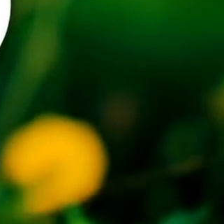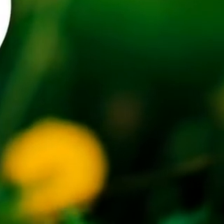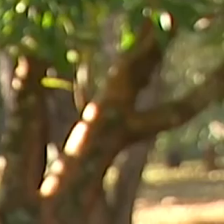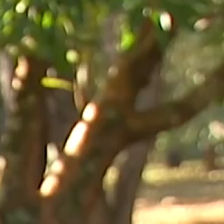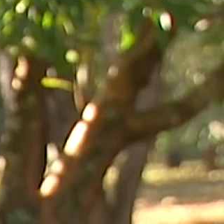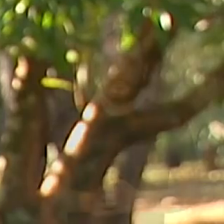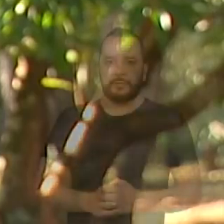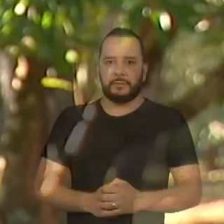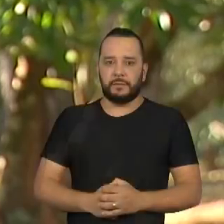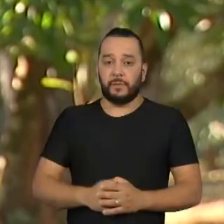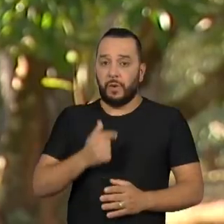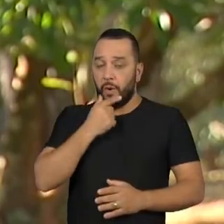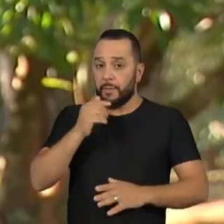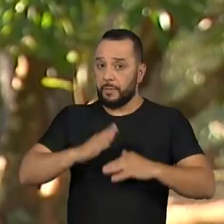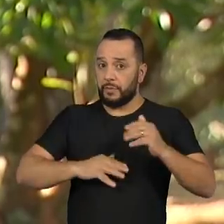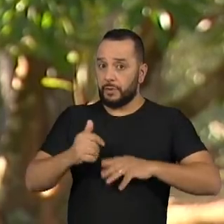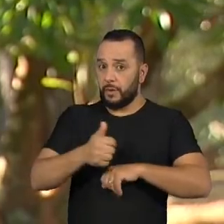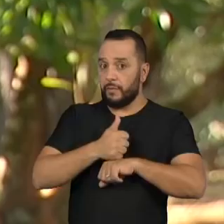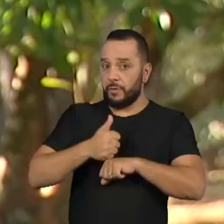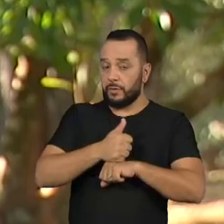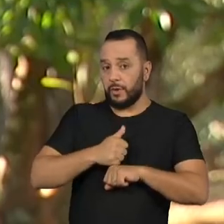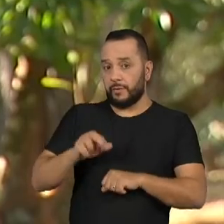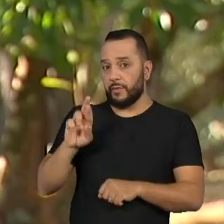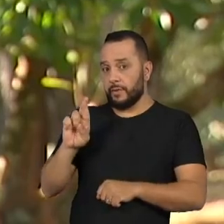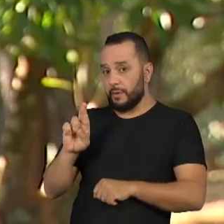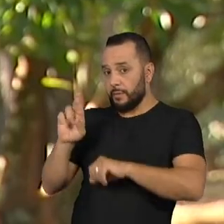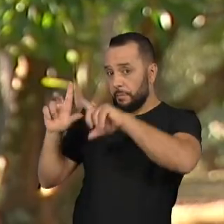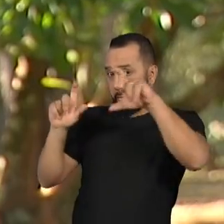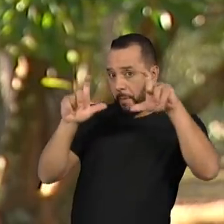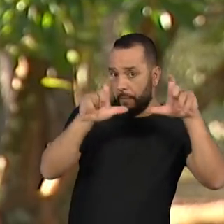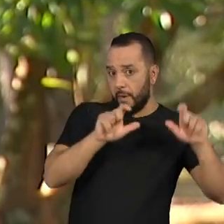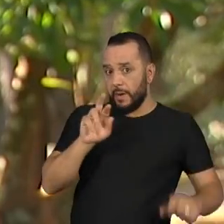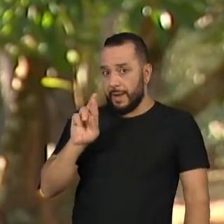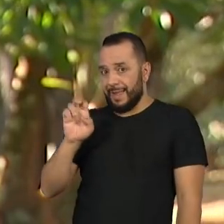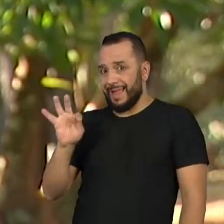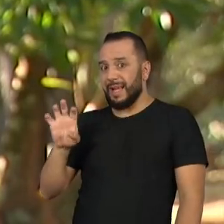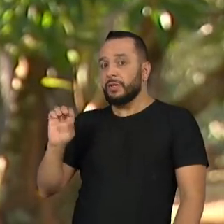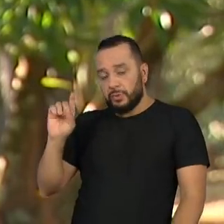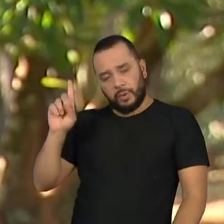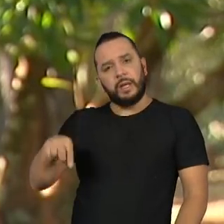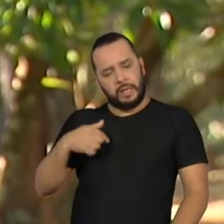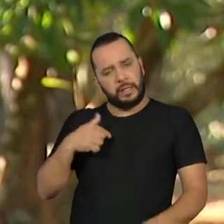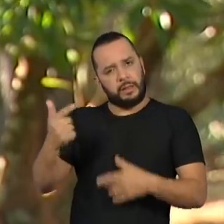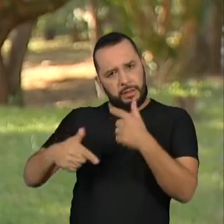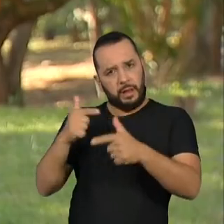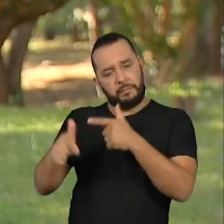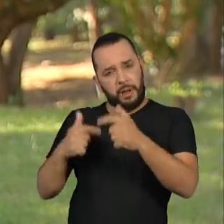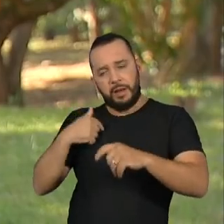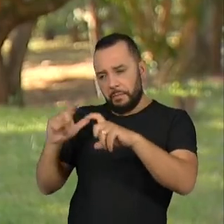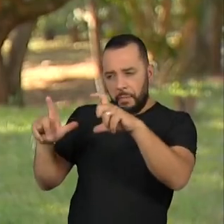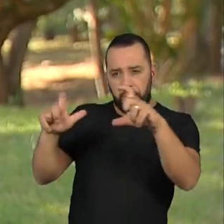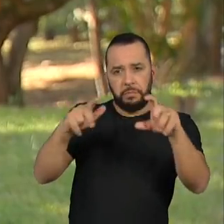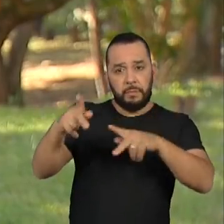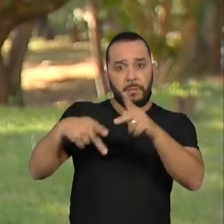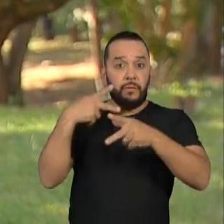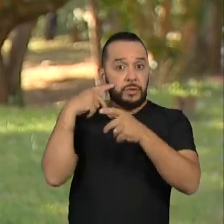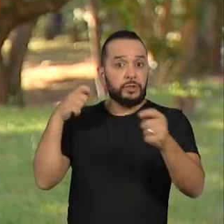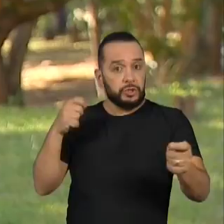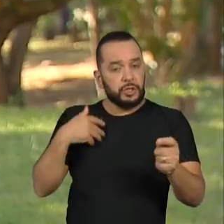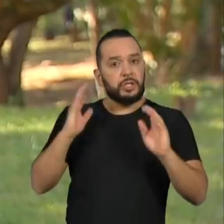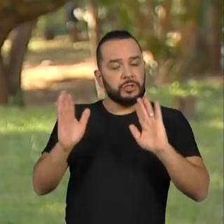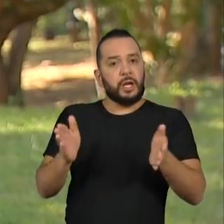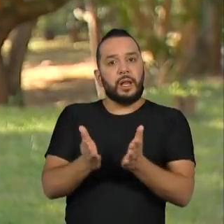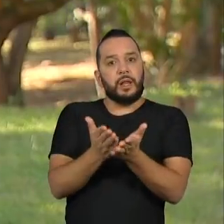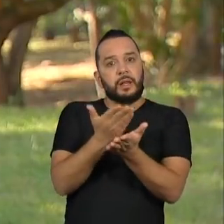O fotógrafo Renato Soares vem se dedicando ao registro dos povos indígenas. Ele lançou recentemente